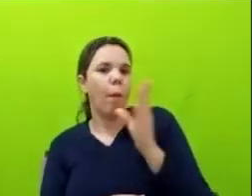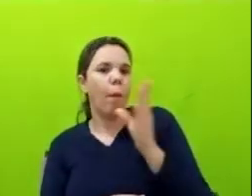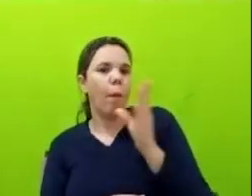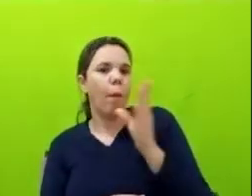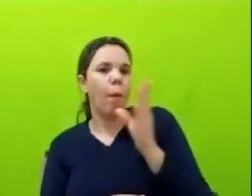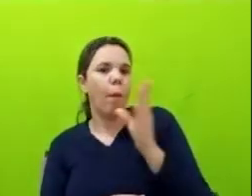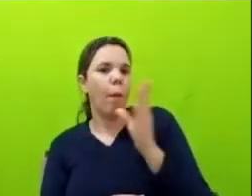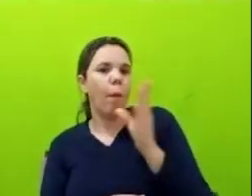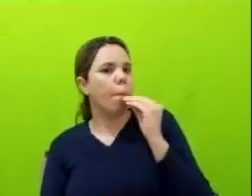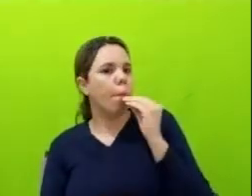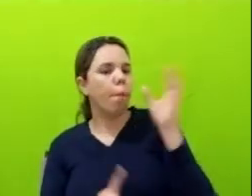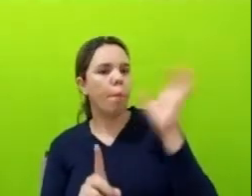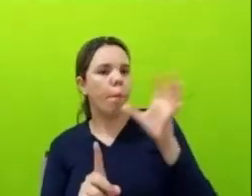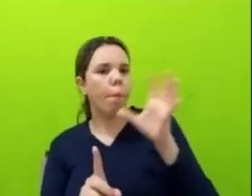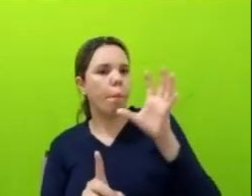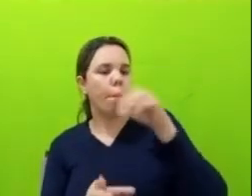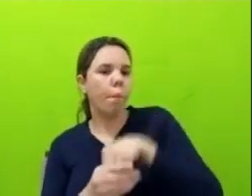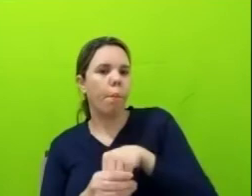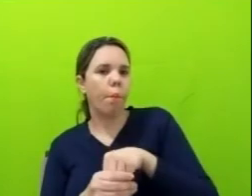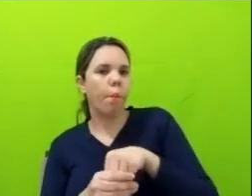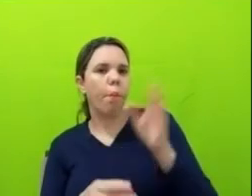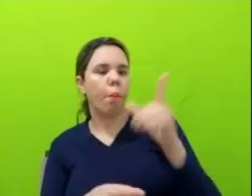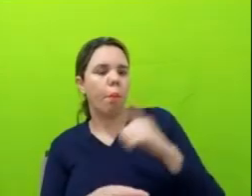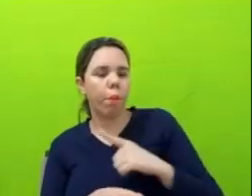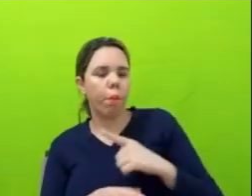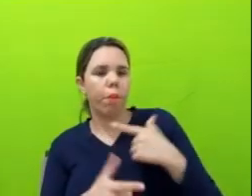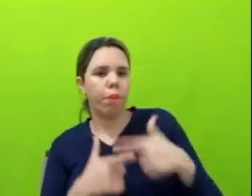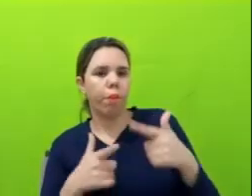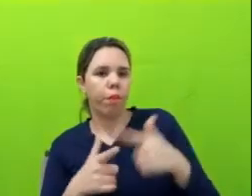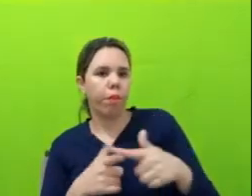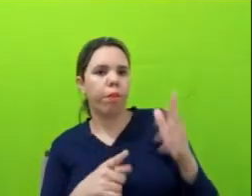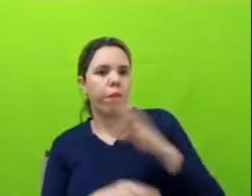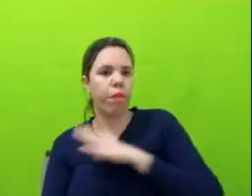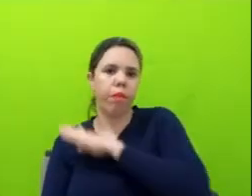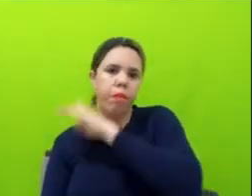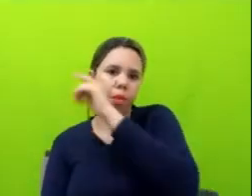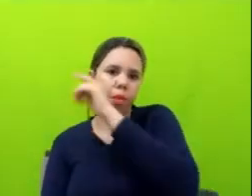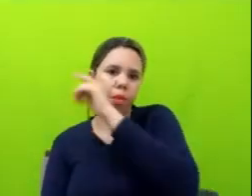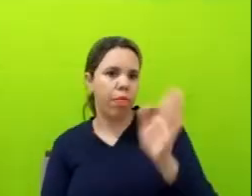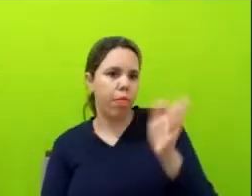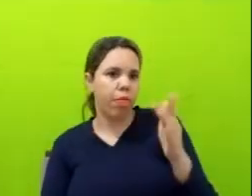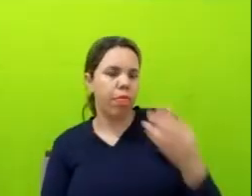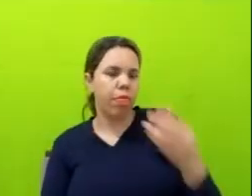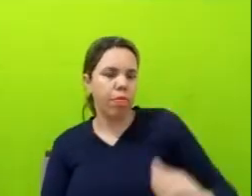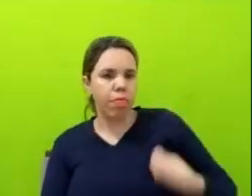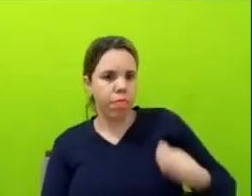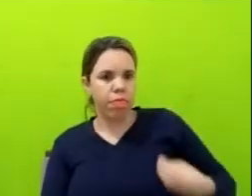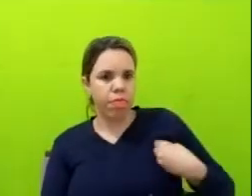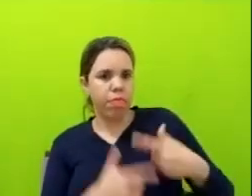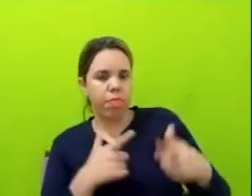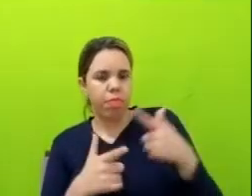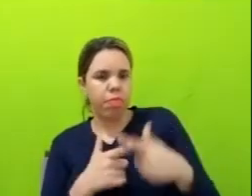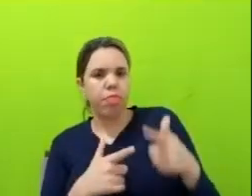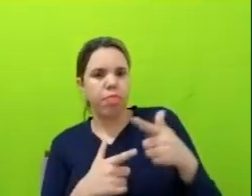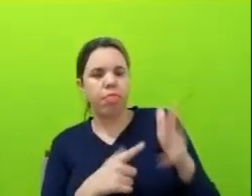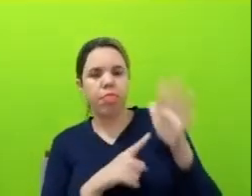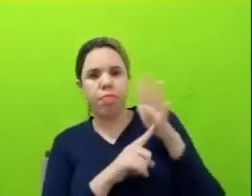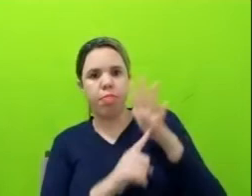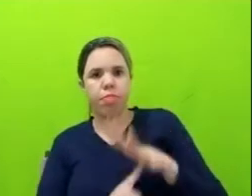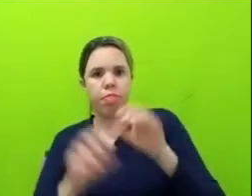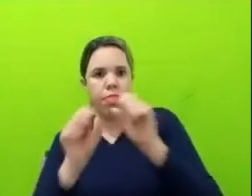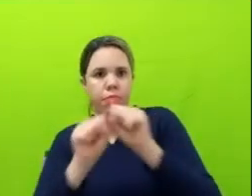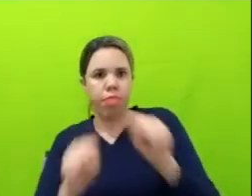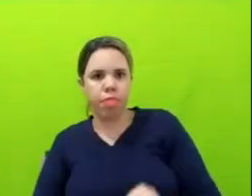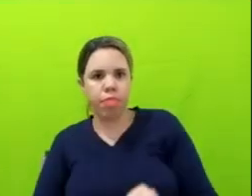então, eles já estão vivendo a ditadura, na verdade, entendeu? Eles já vivem esse sistema rígido que não dá a